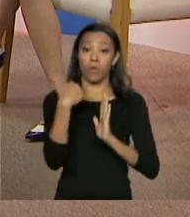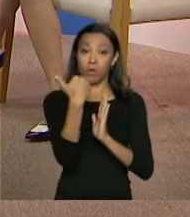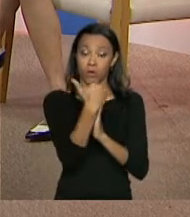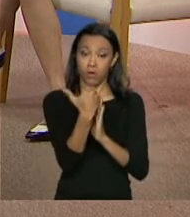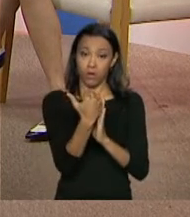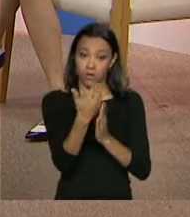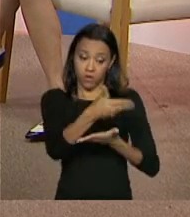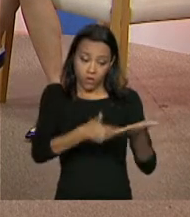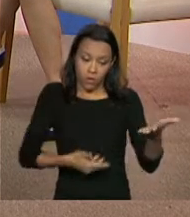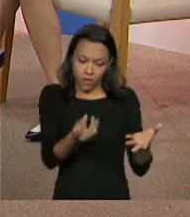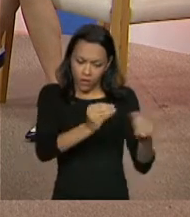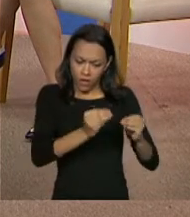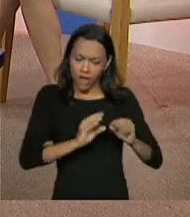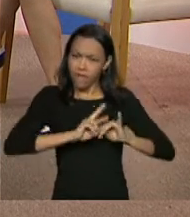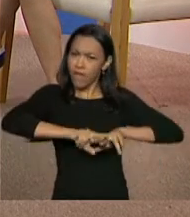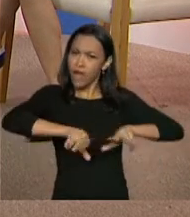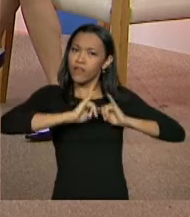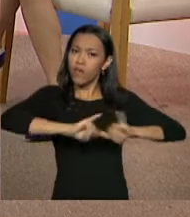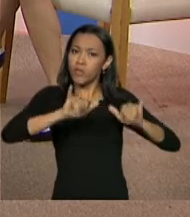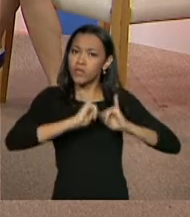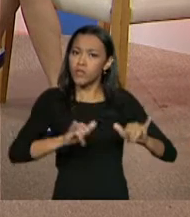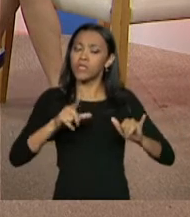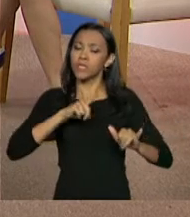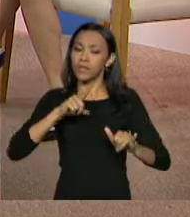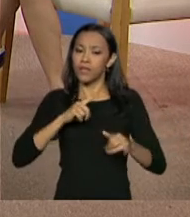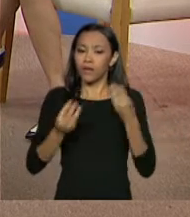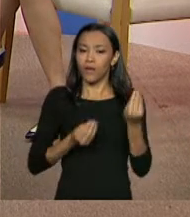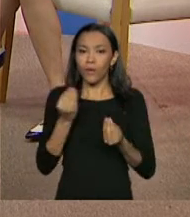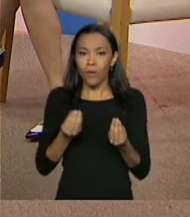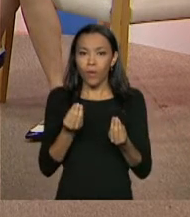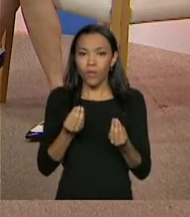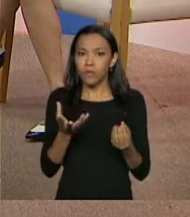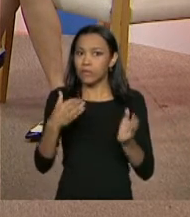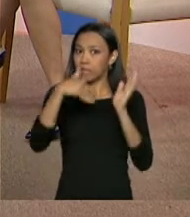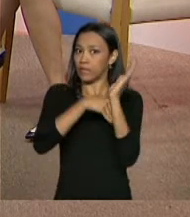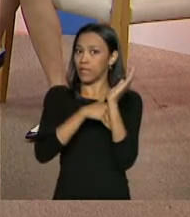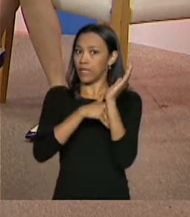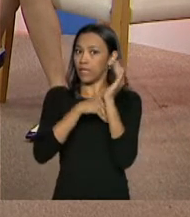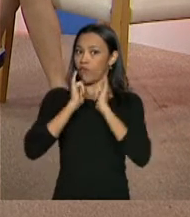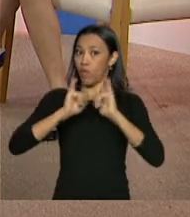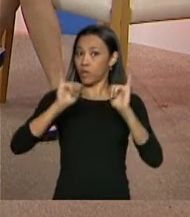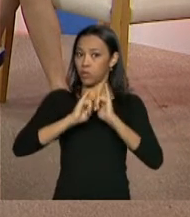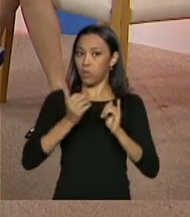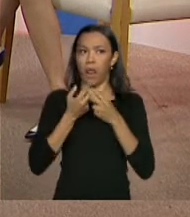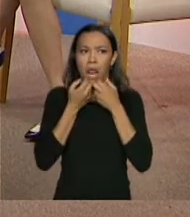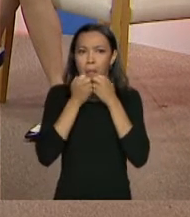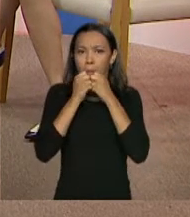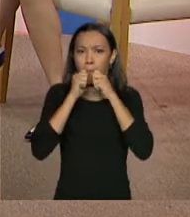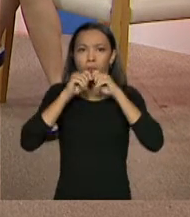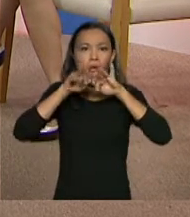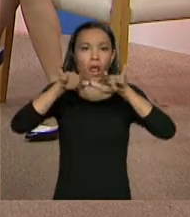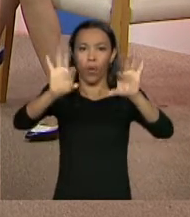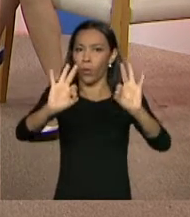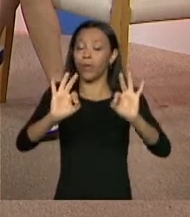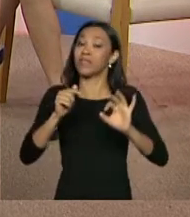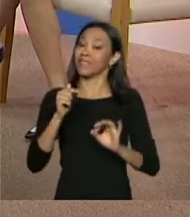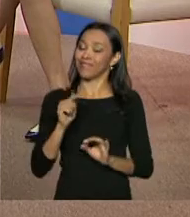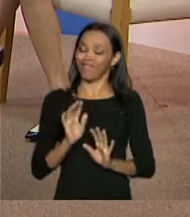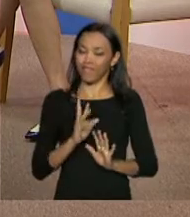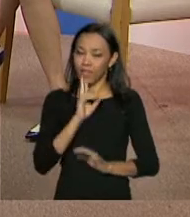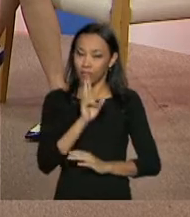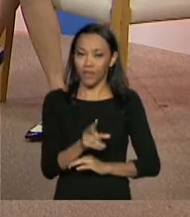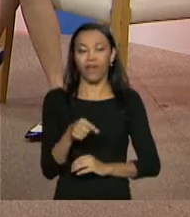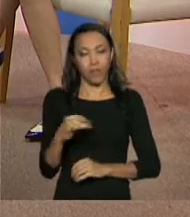dados pessoais, existe alguma ação para manter o sigilo das informações, Denise? É, isso é muito importante, né, realmente sim. A gente tem uma,